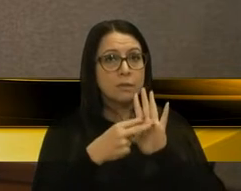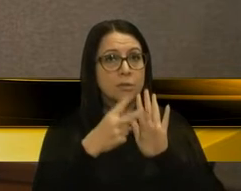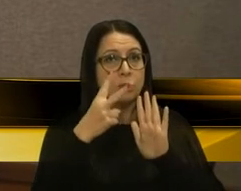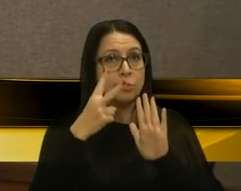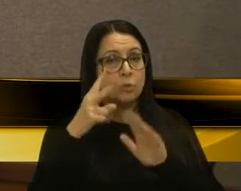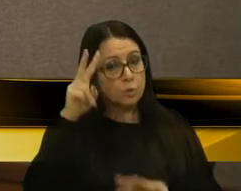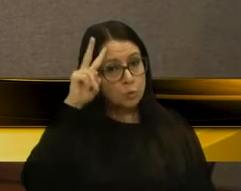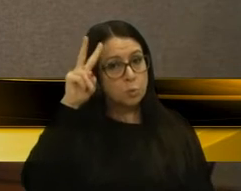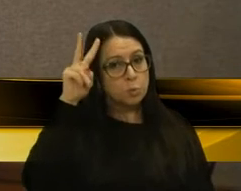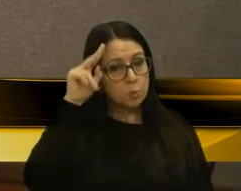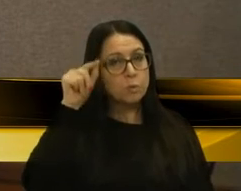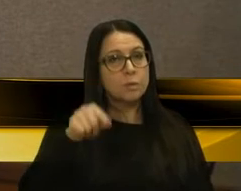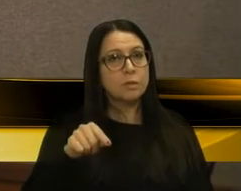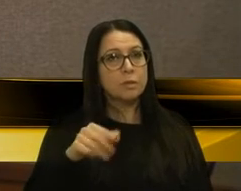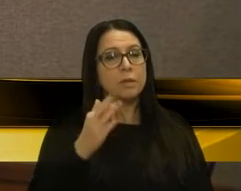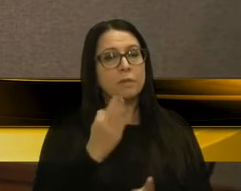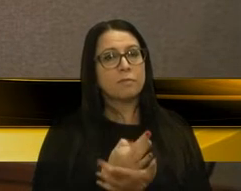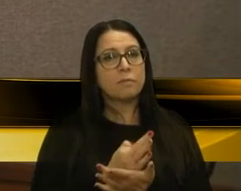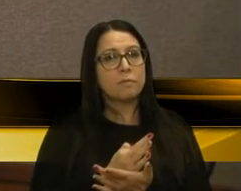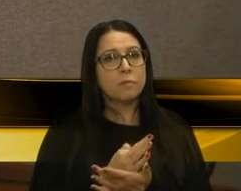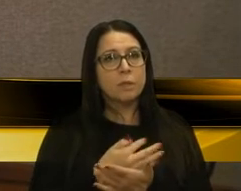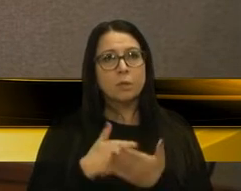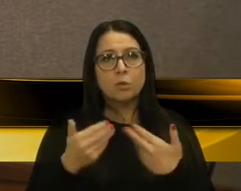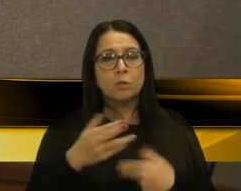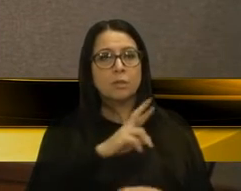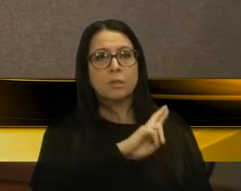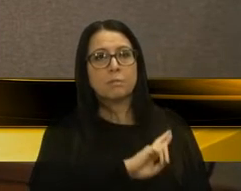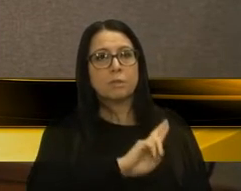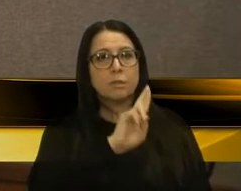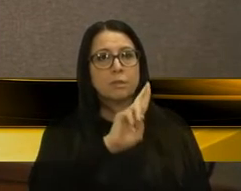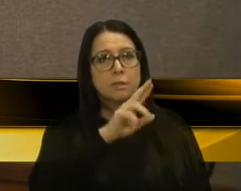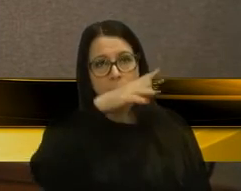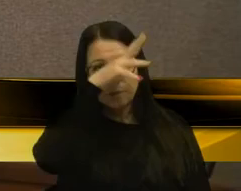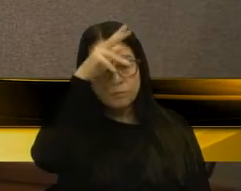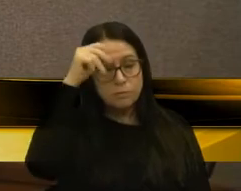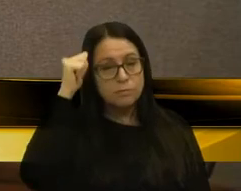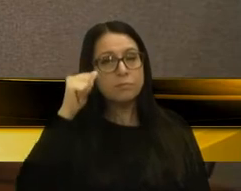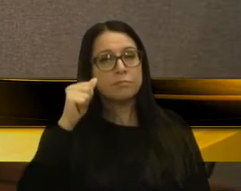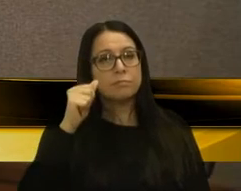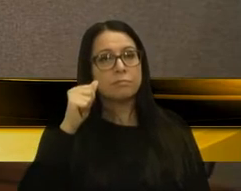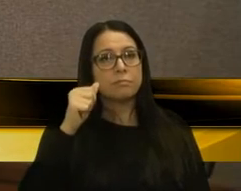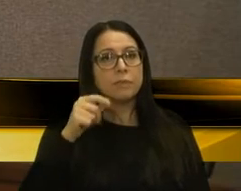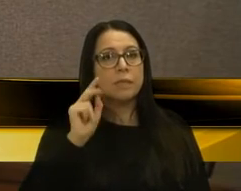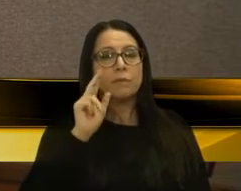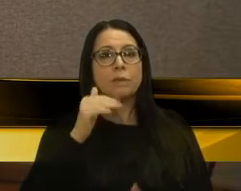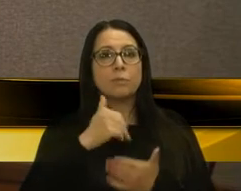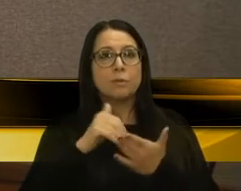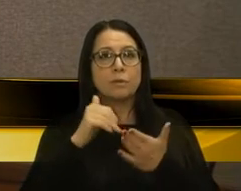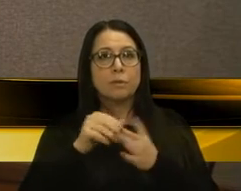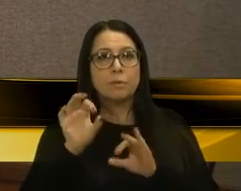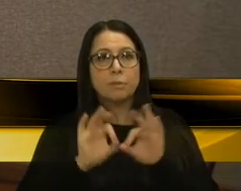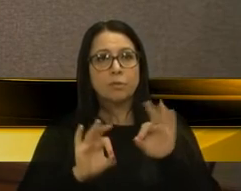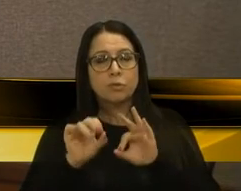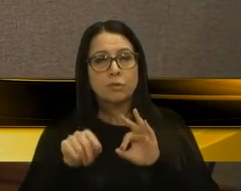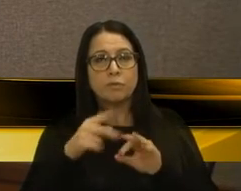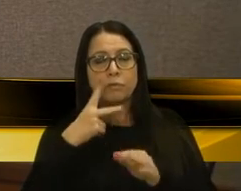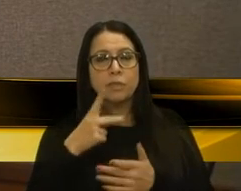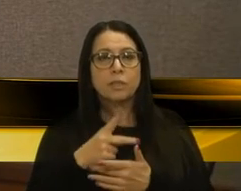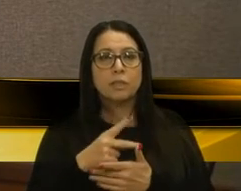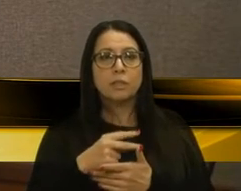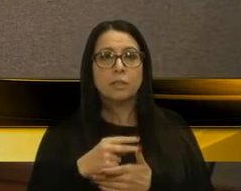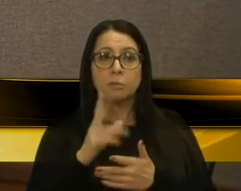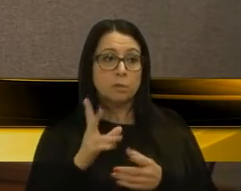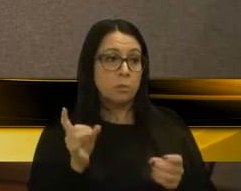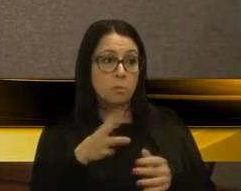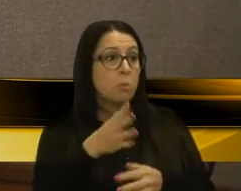ausência total de representantes do Executivo. Aí vem o secretário de Planejamento aqui dizer que estamos às ordens. Mas que às